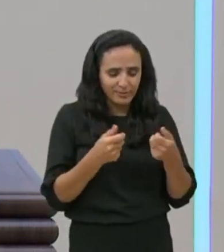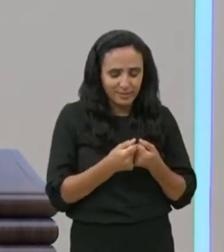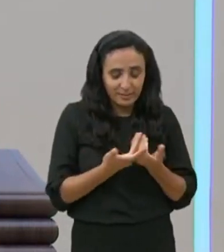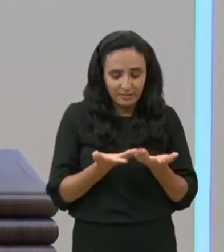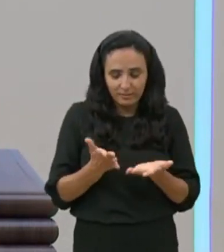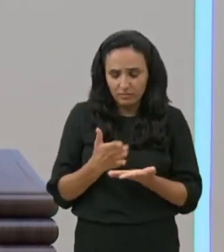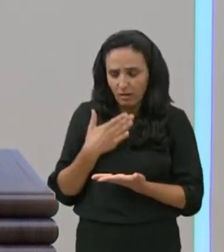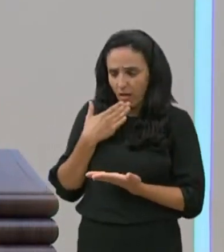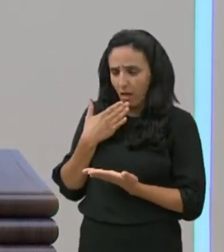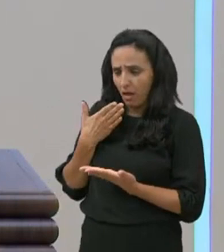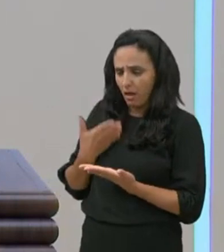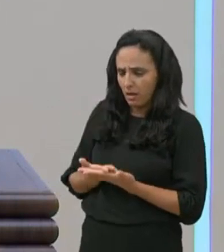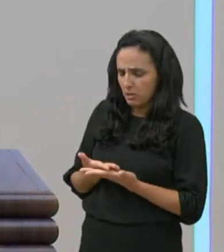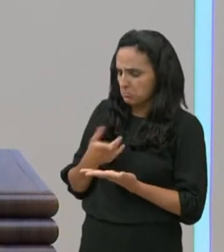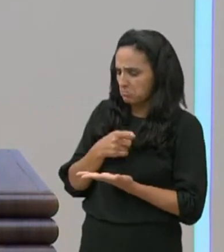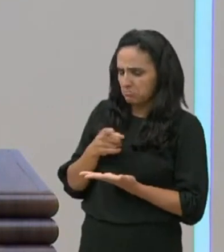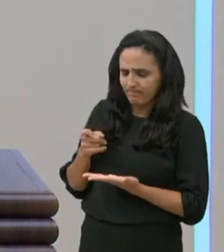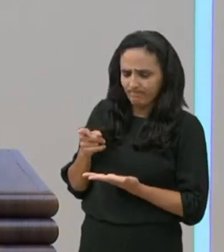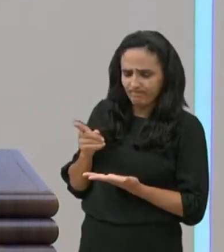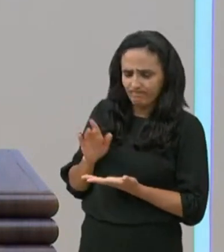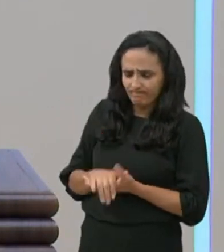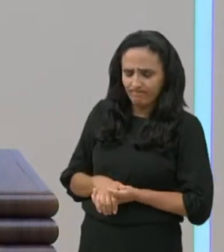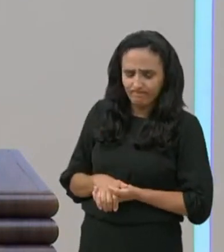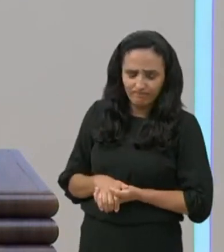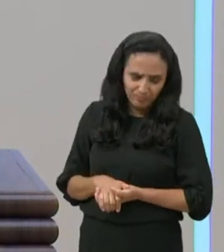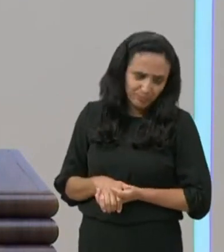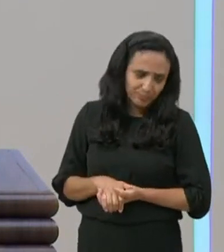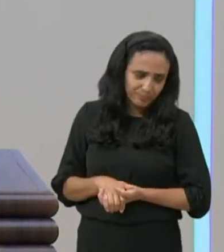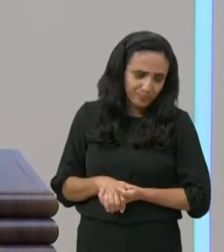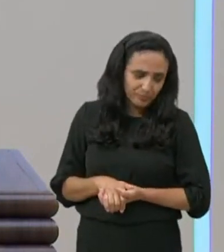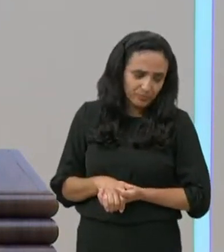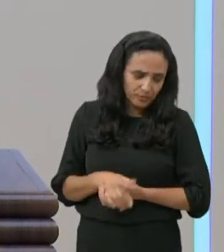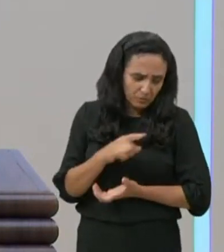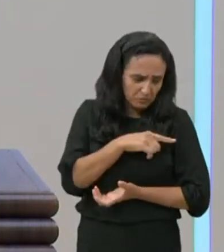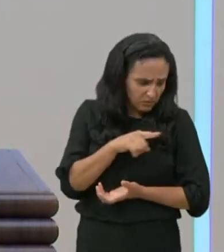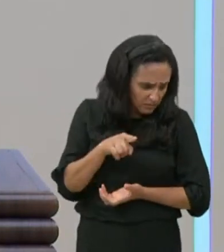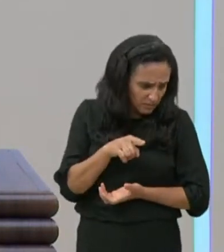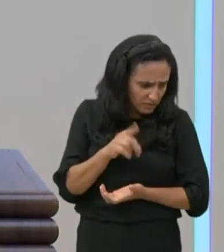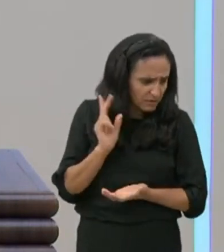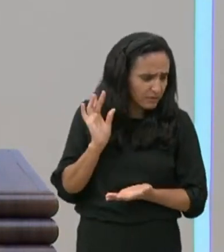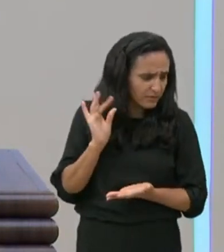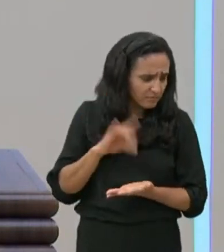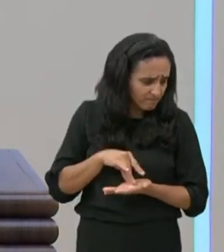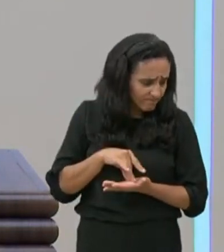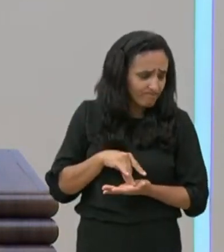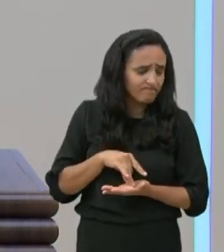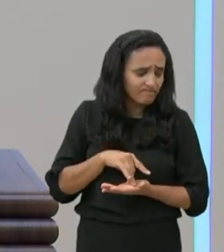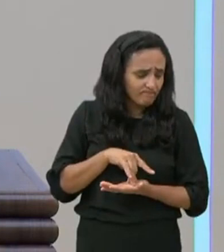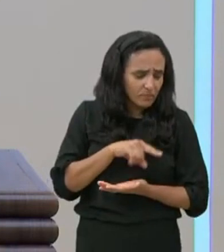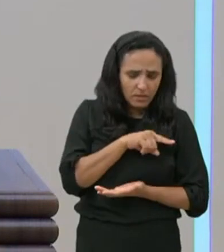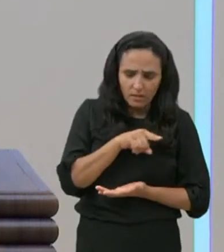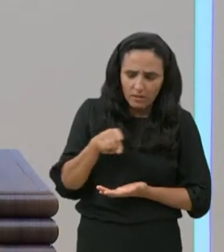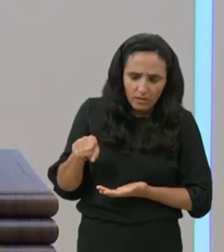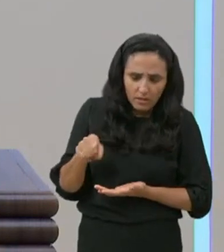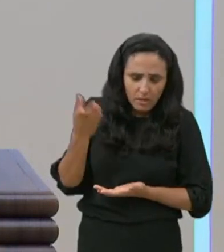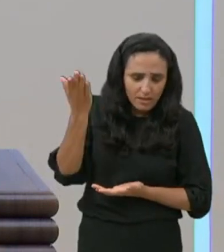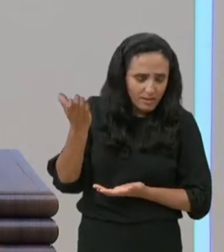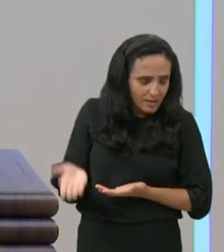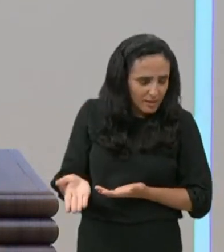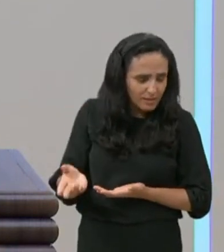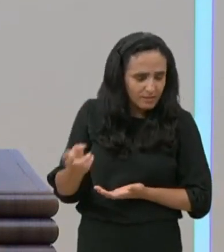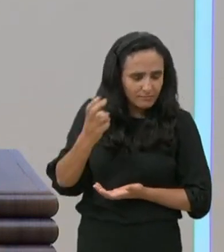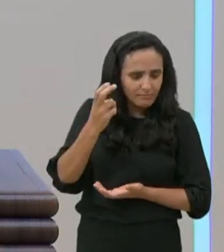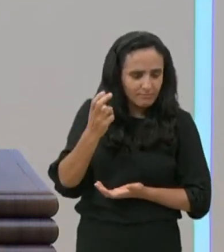e disse aos que o seguiam, em verdade vos digo, que nem mesmo